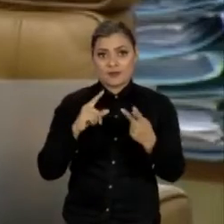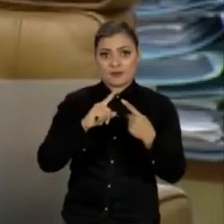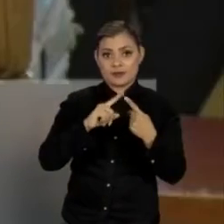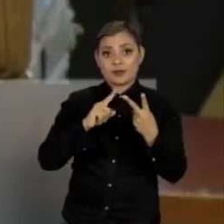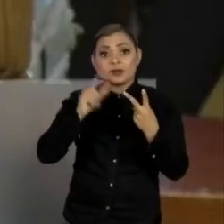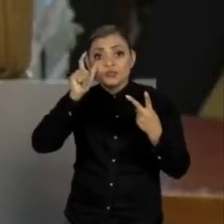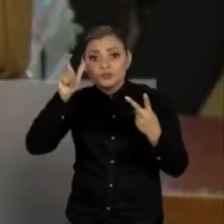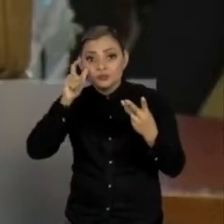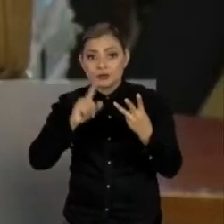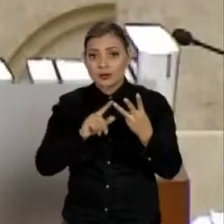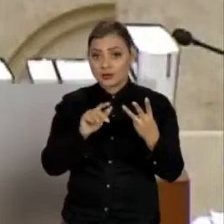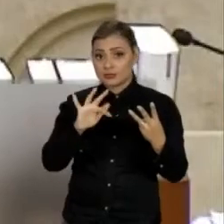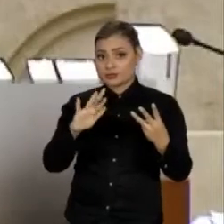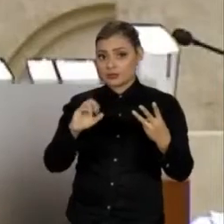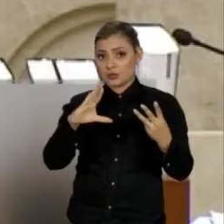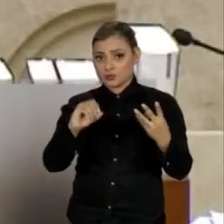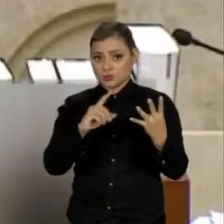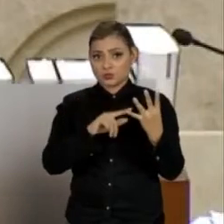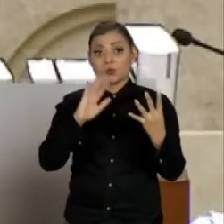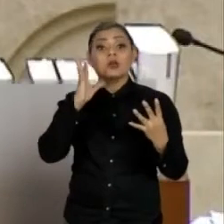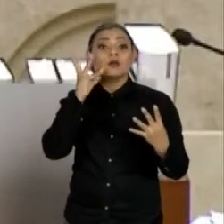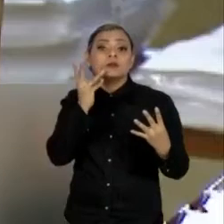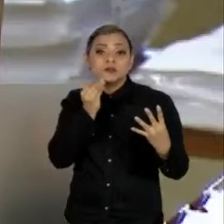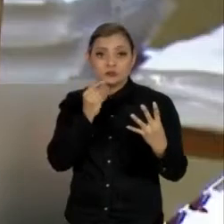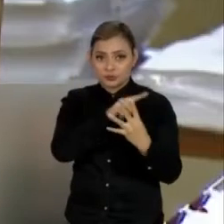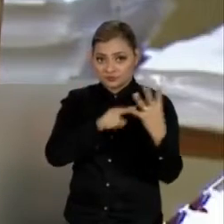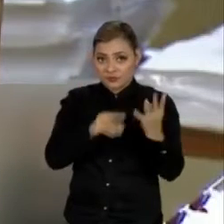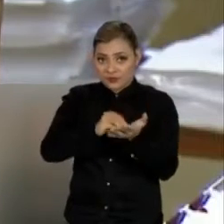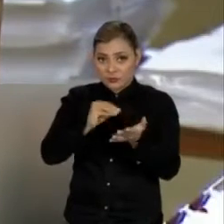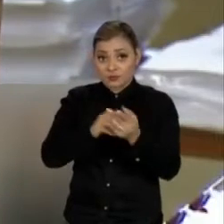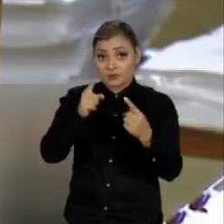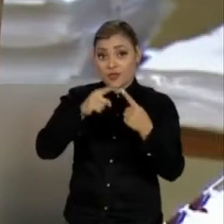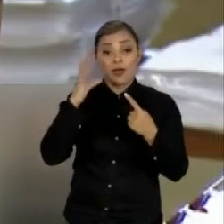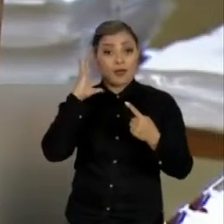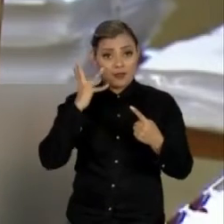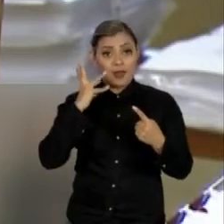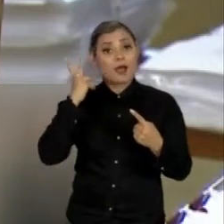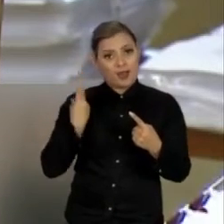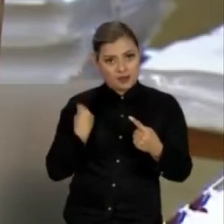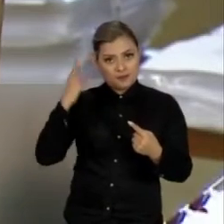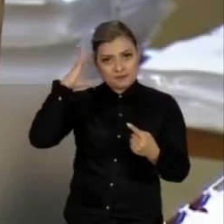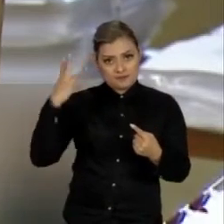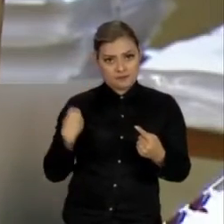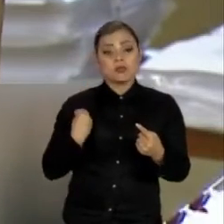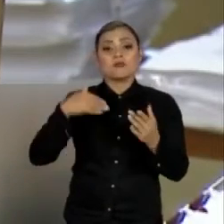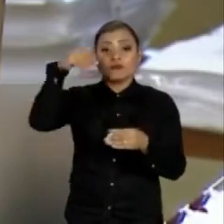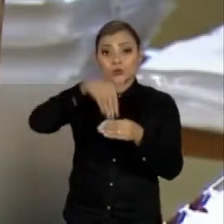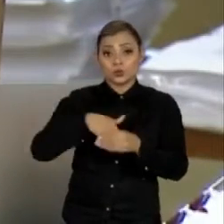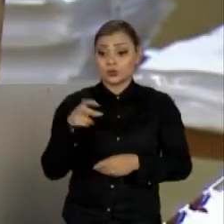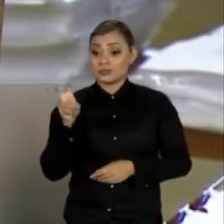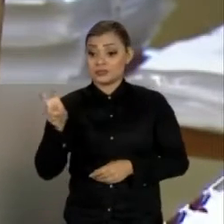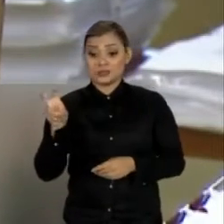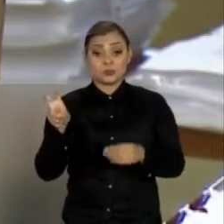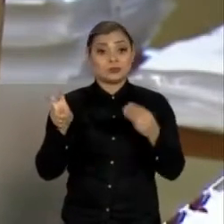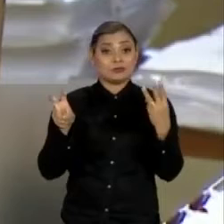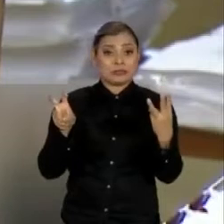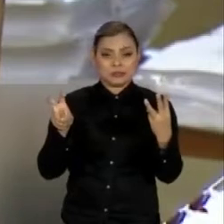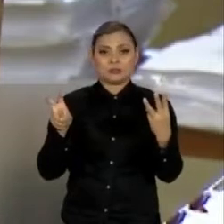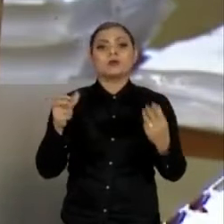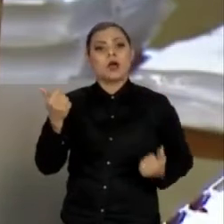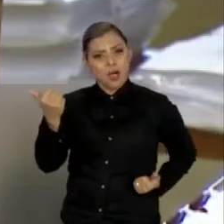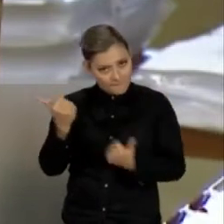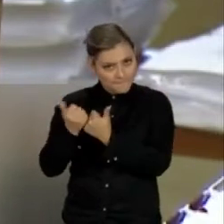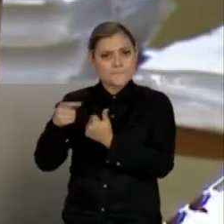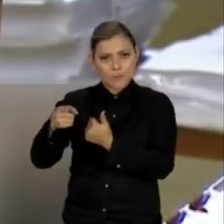Gilmar Mendes, Celso de Mello e Dias Toffoli. A primeira da lista foi Carmen Lúcia, que deixou o placar em 5 a 3 a favor do